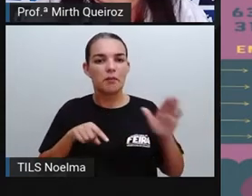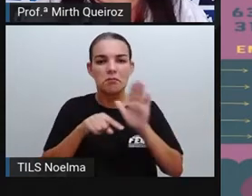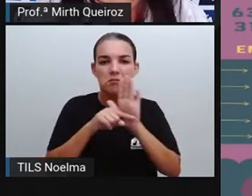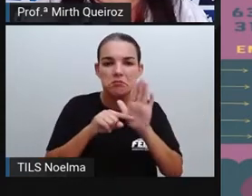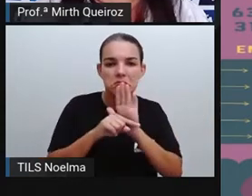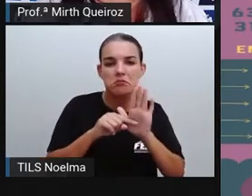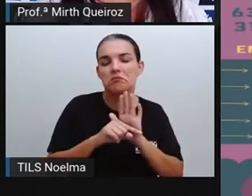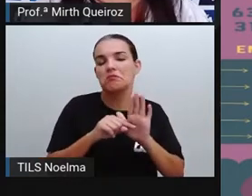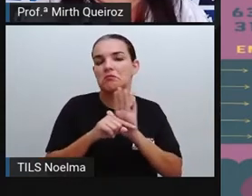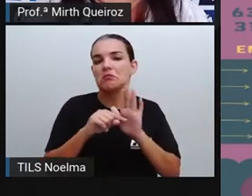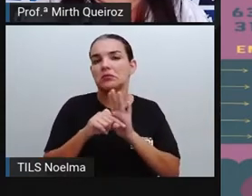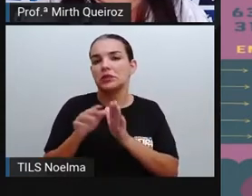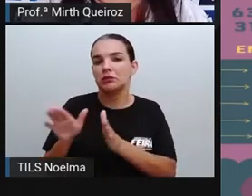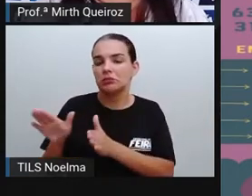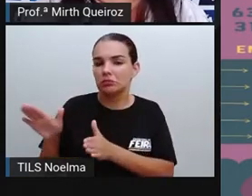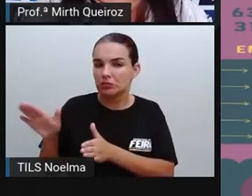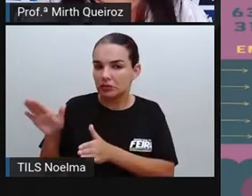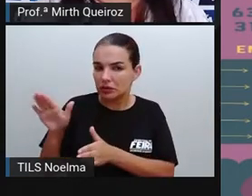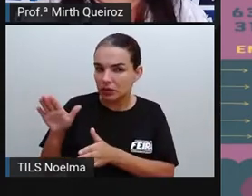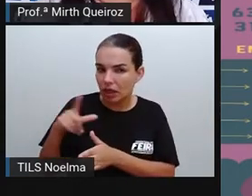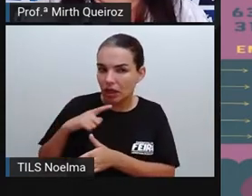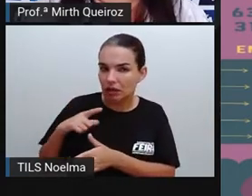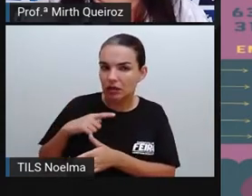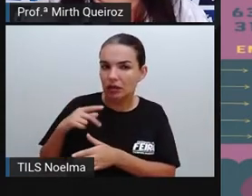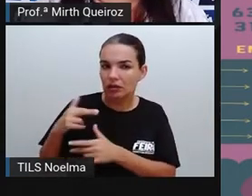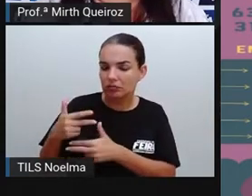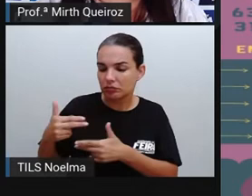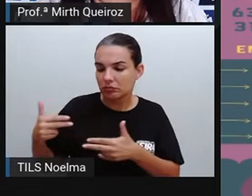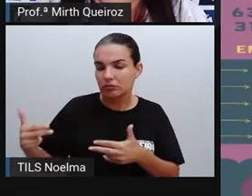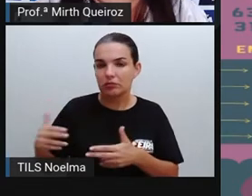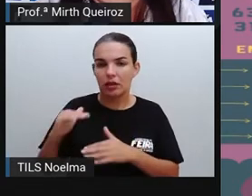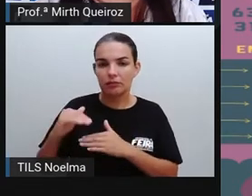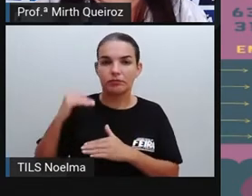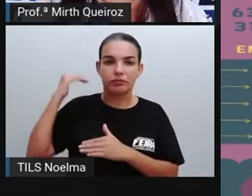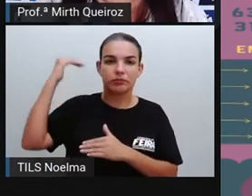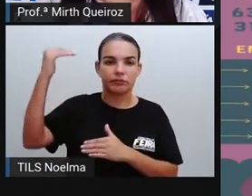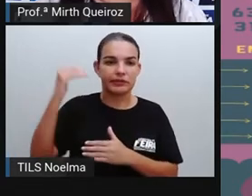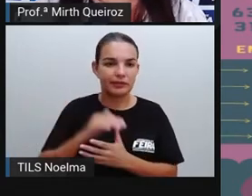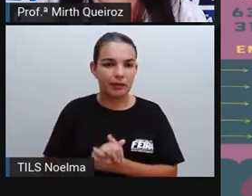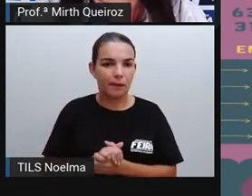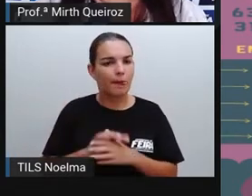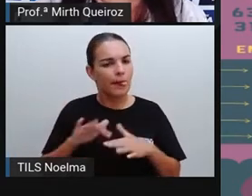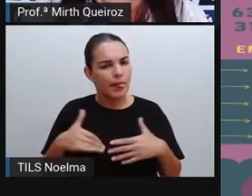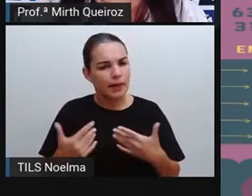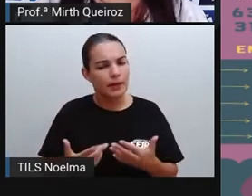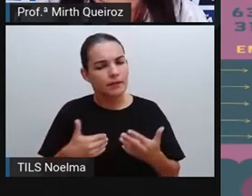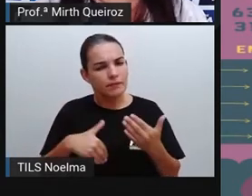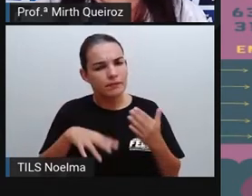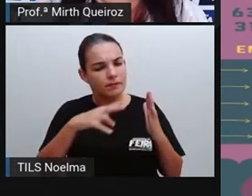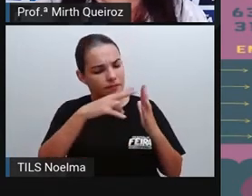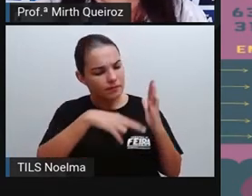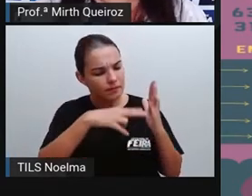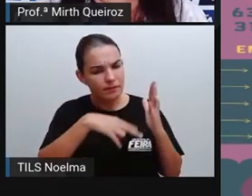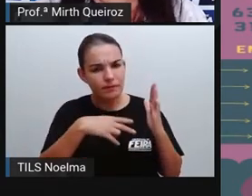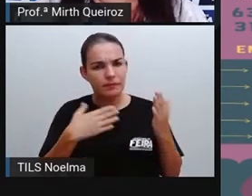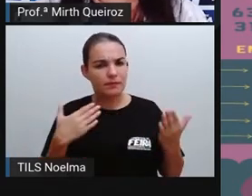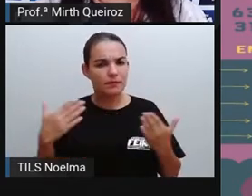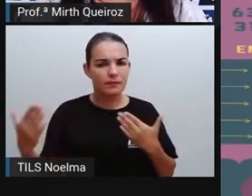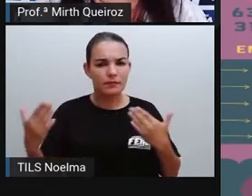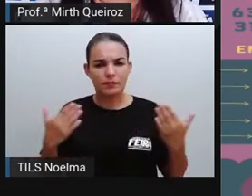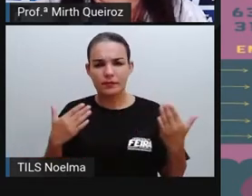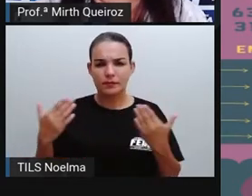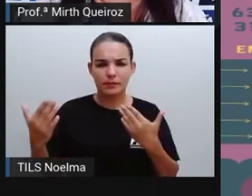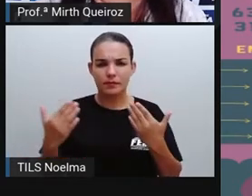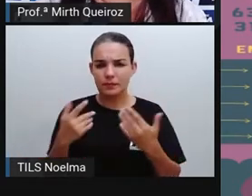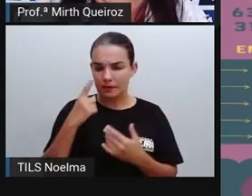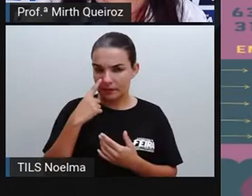probabilidade de desempenho acima da média. E aí a gente vai fazendo uma comparação,